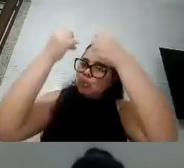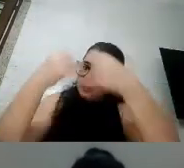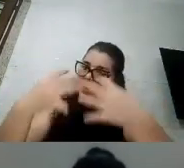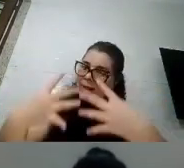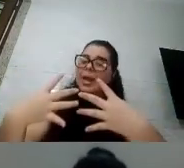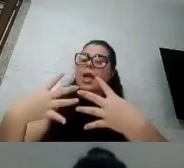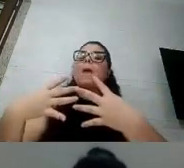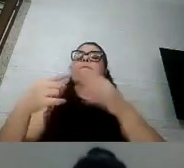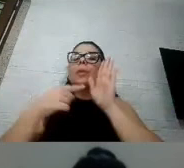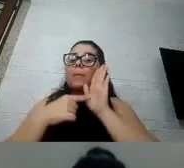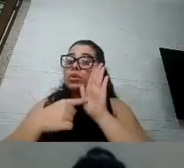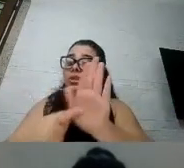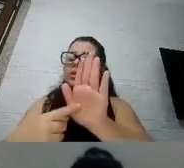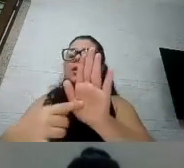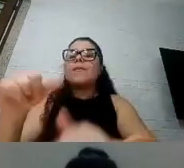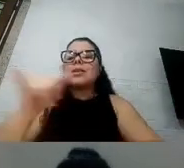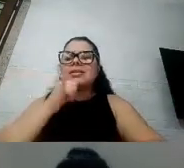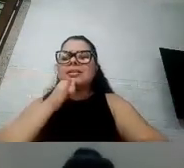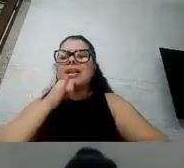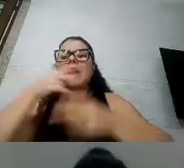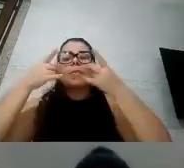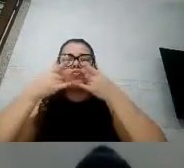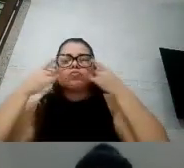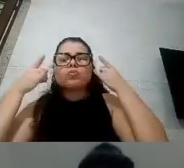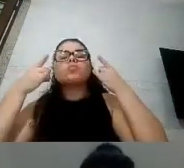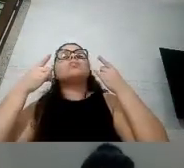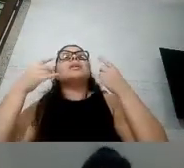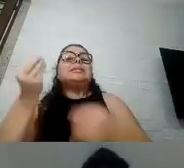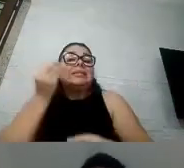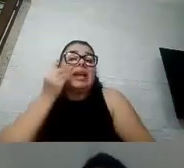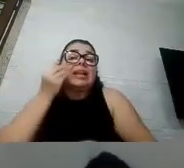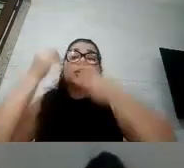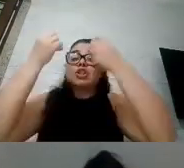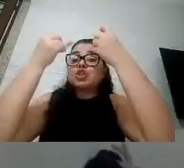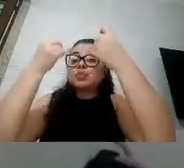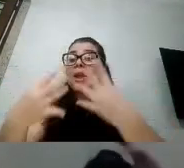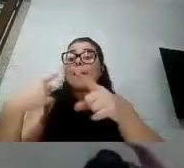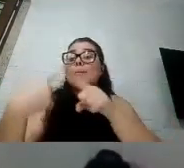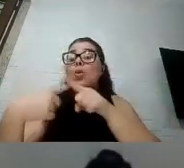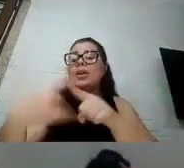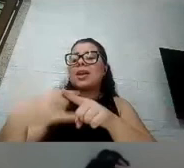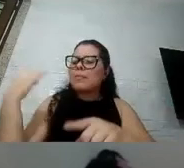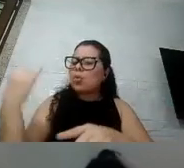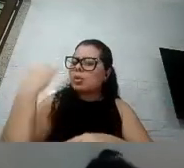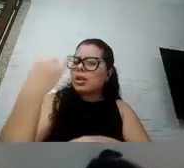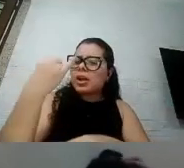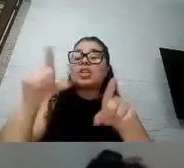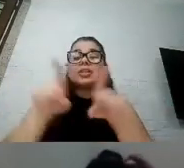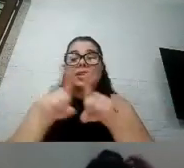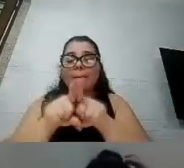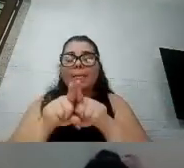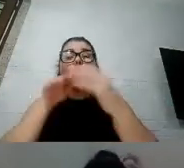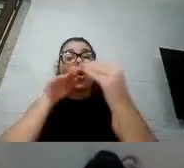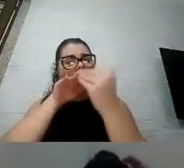exemplo dentro de casa tentar que entenda a importância fazer combinados a gente vai sair